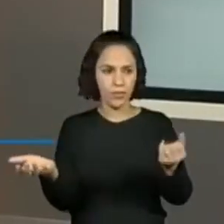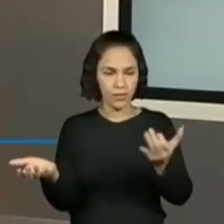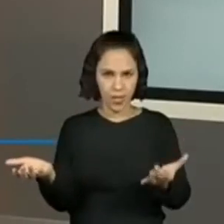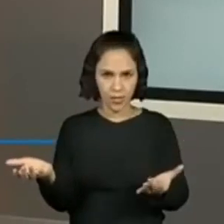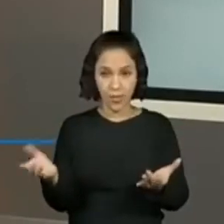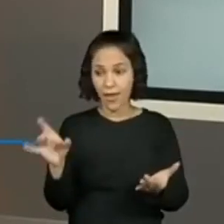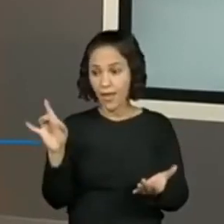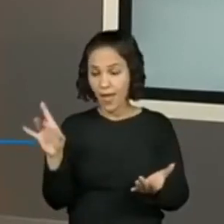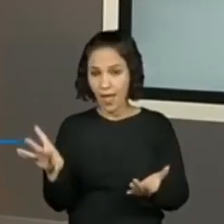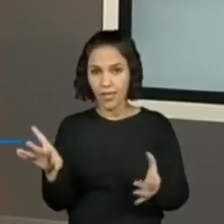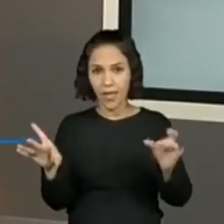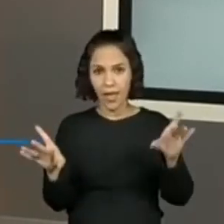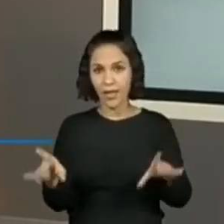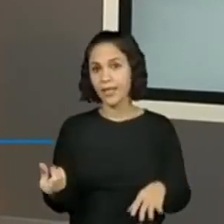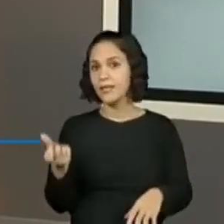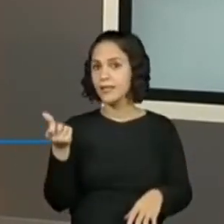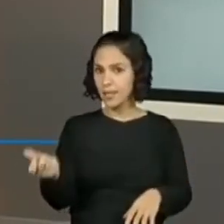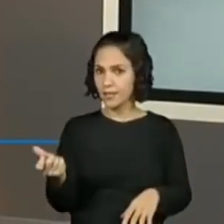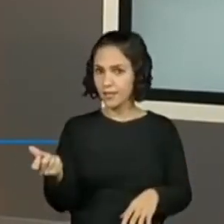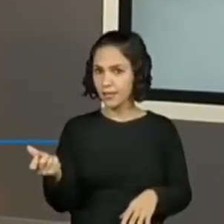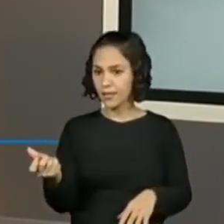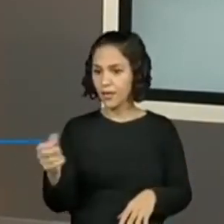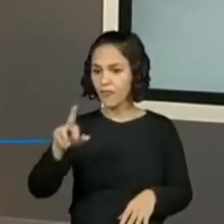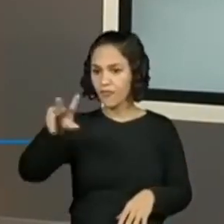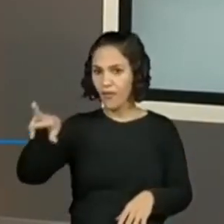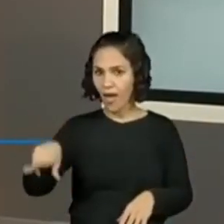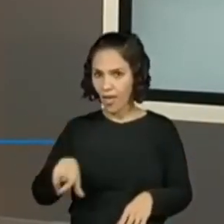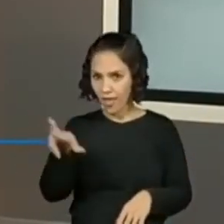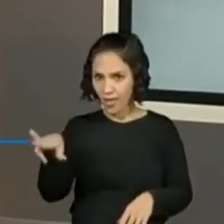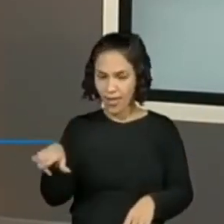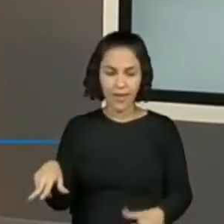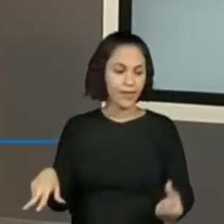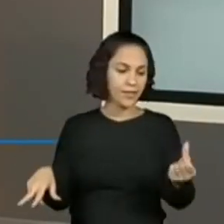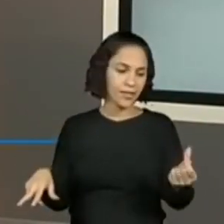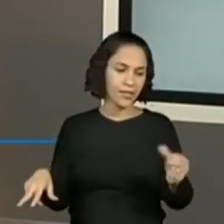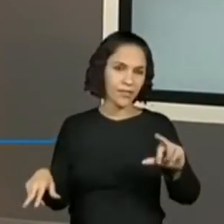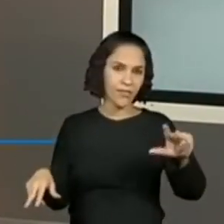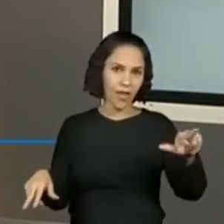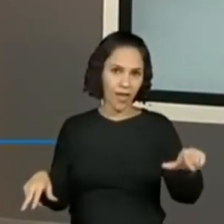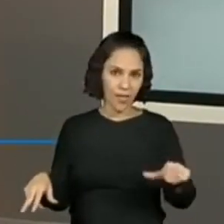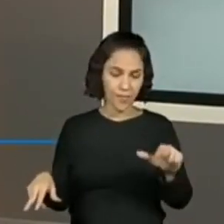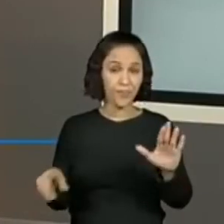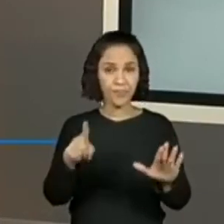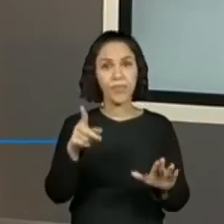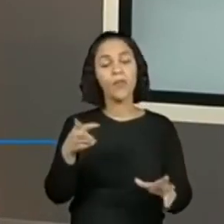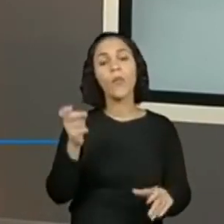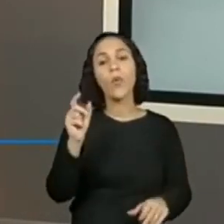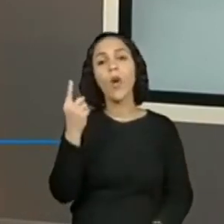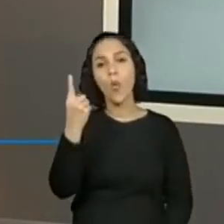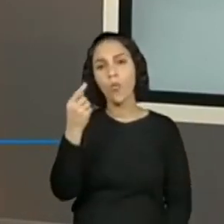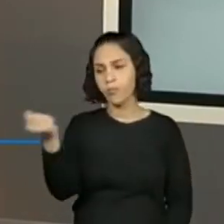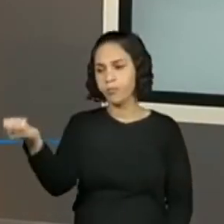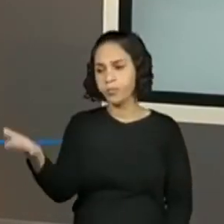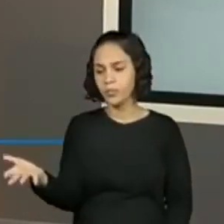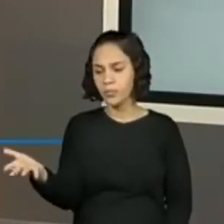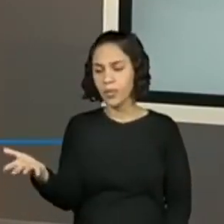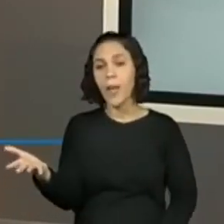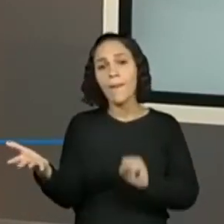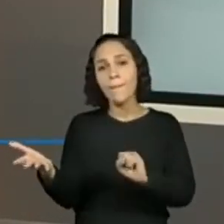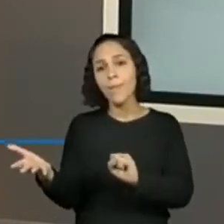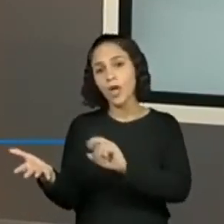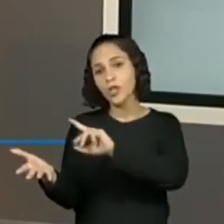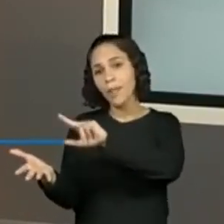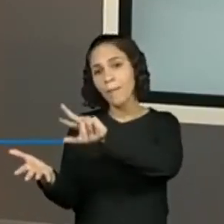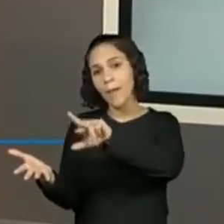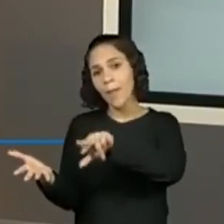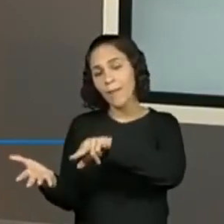Cada dado tem seis possibilidades. Aí a gente viu que no lançamento de um dado nós temos seis possibilidades. No de